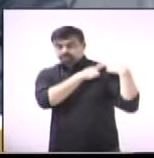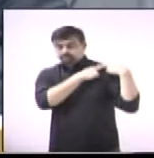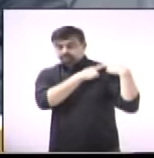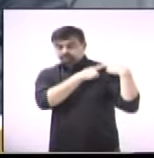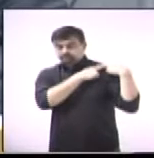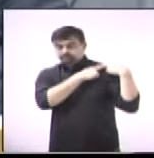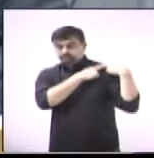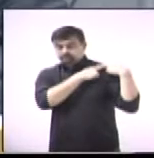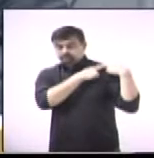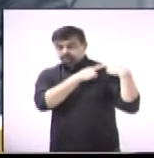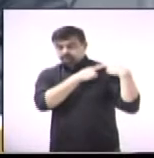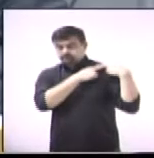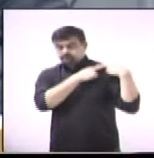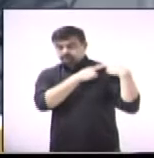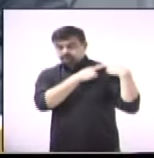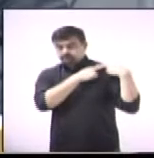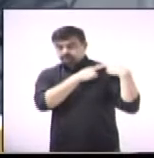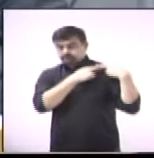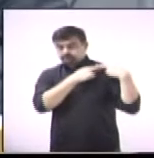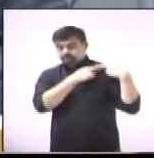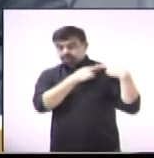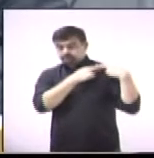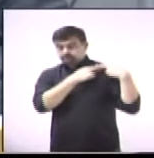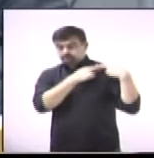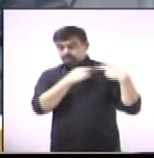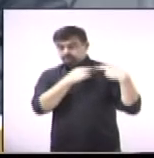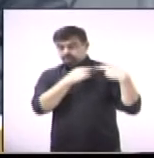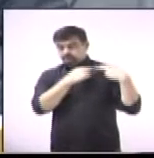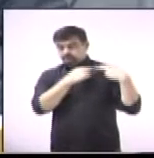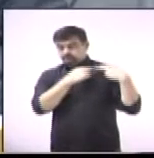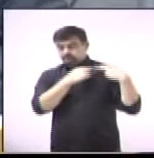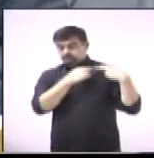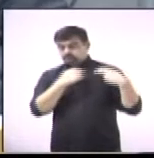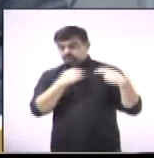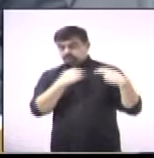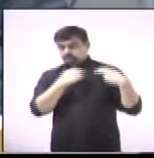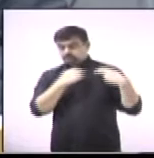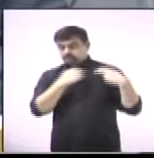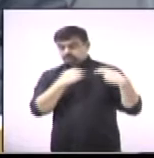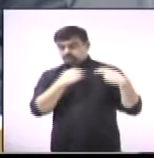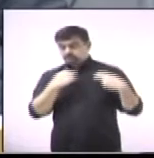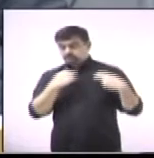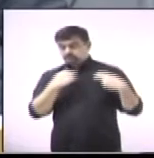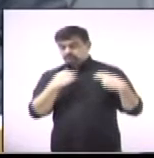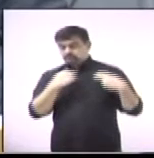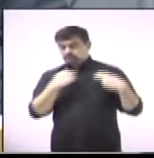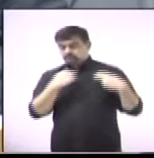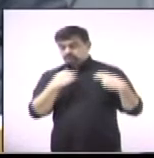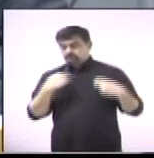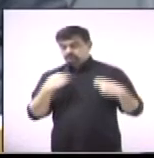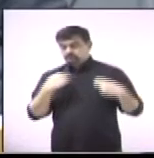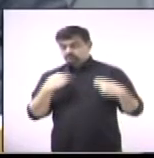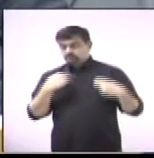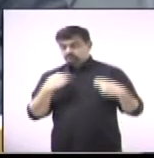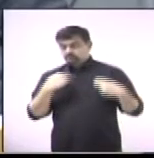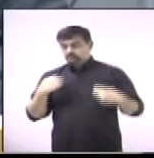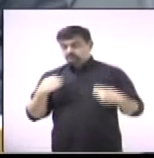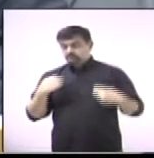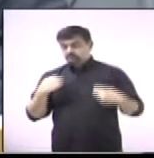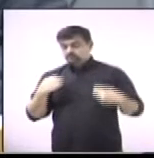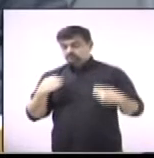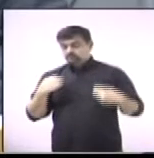Outro aspecto que eu, então, senhor presidente, gostaria de contar aí, vereador Fiorella,